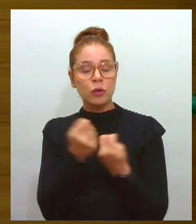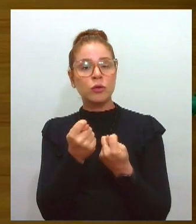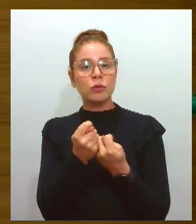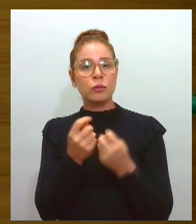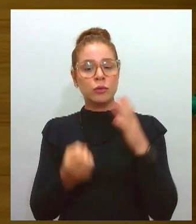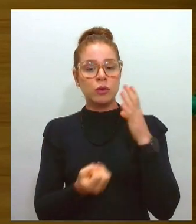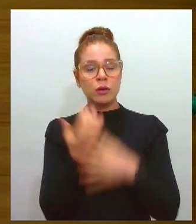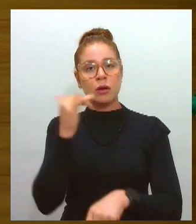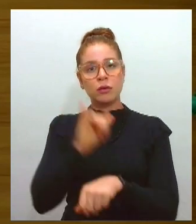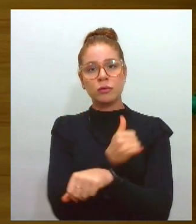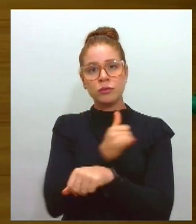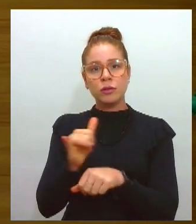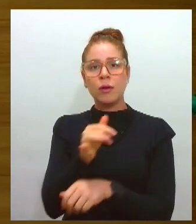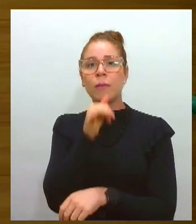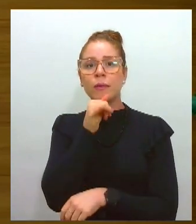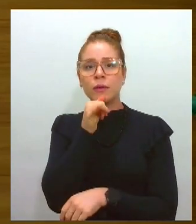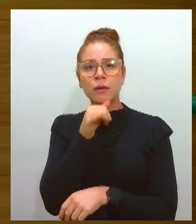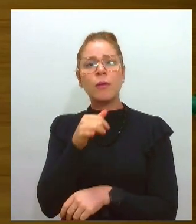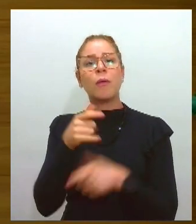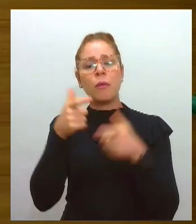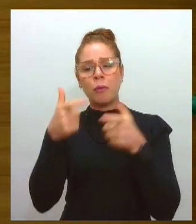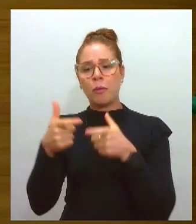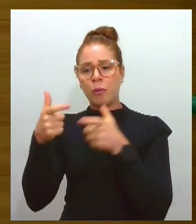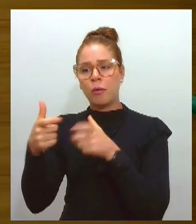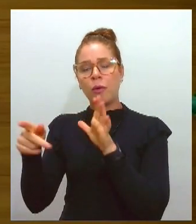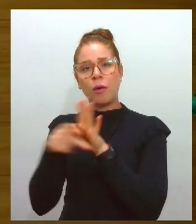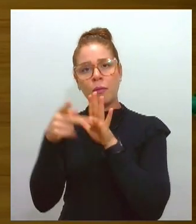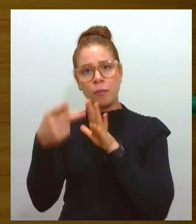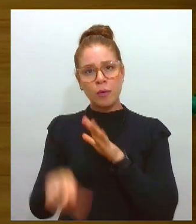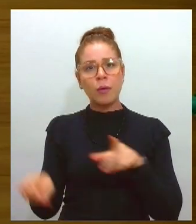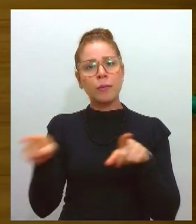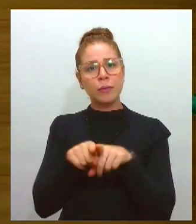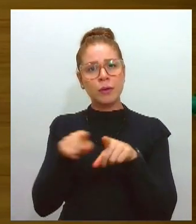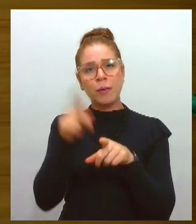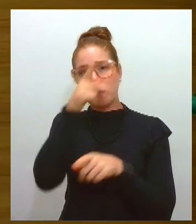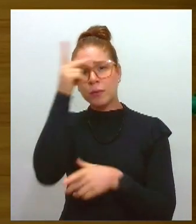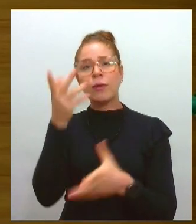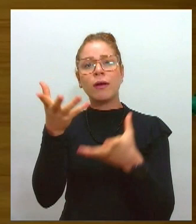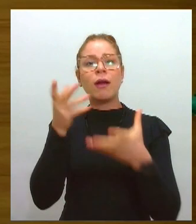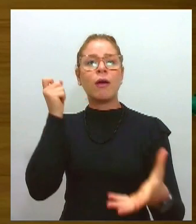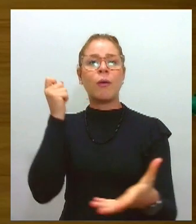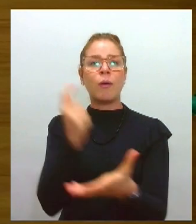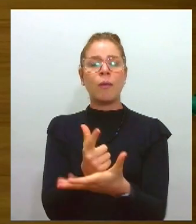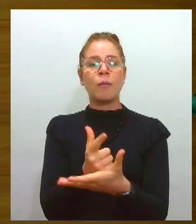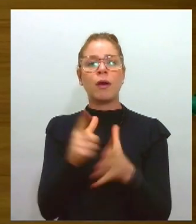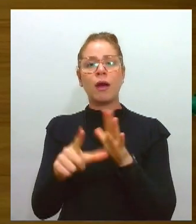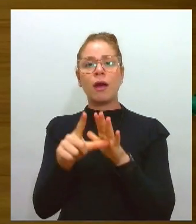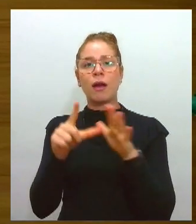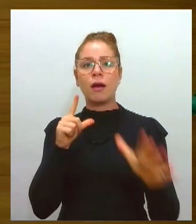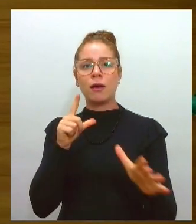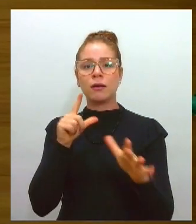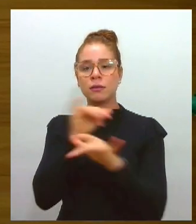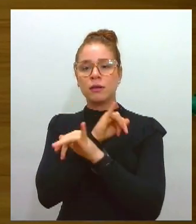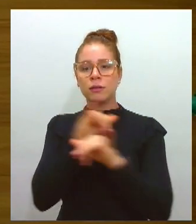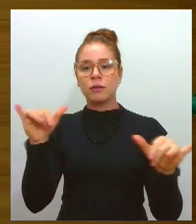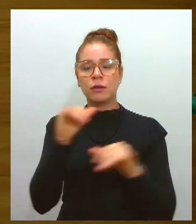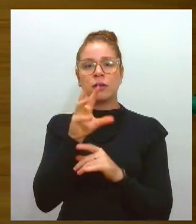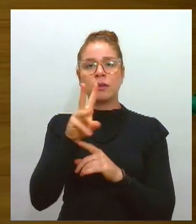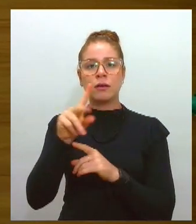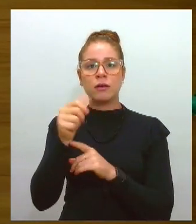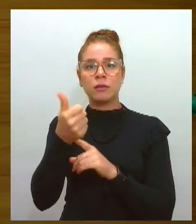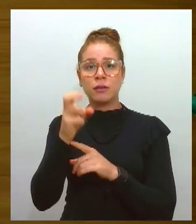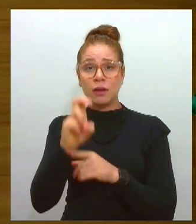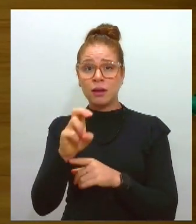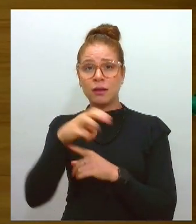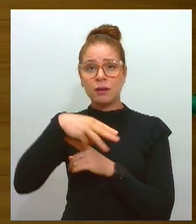operadoras, as agências, quanto o consumidor final. Então, muito antes do lançamento, no dia 15 de março, a gente já vem trabalhando a